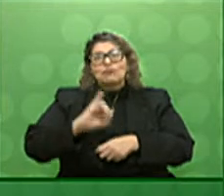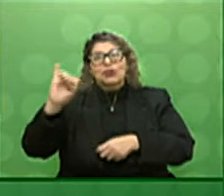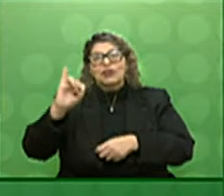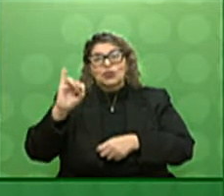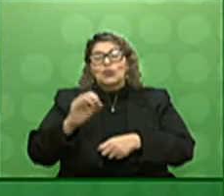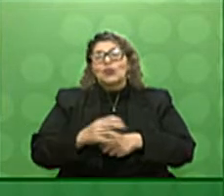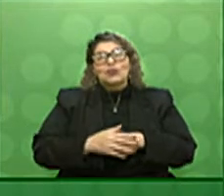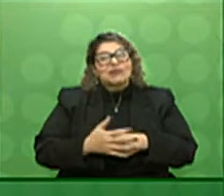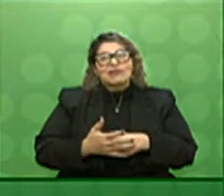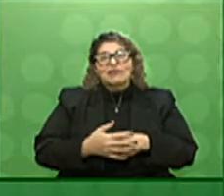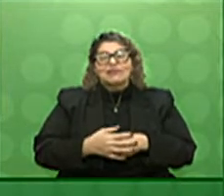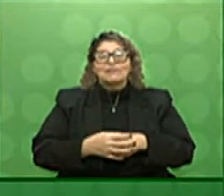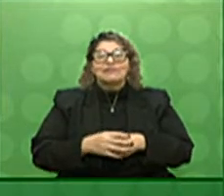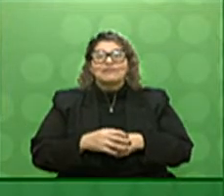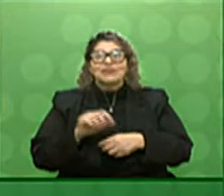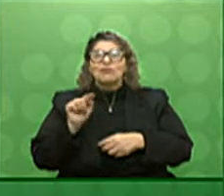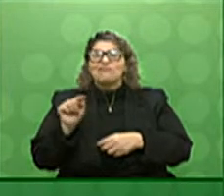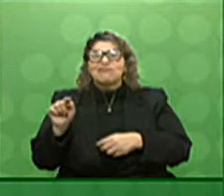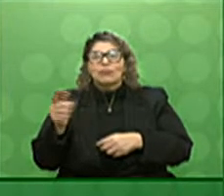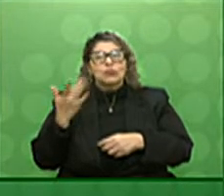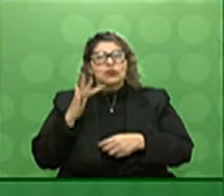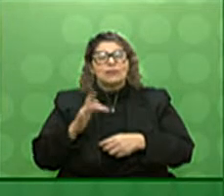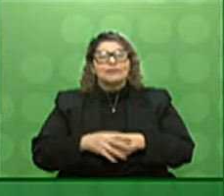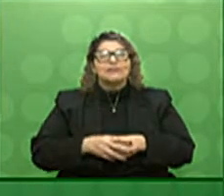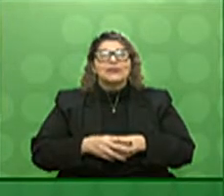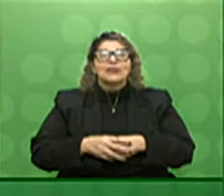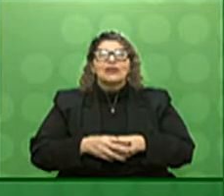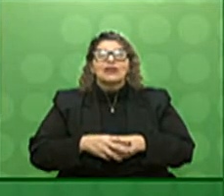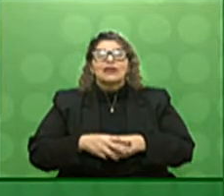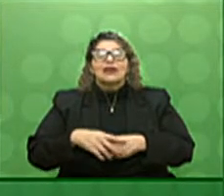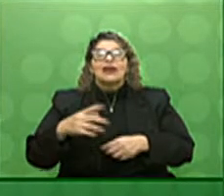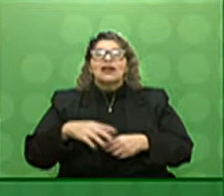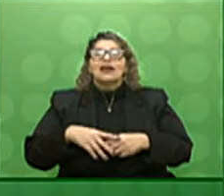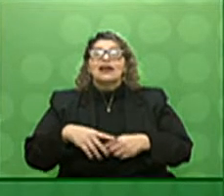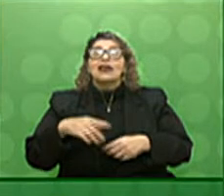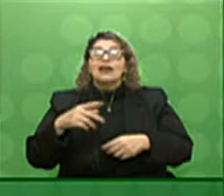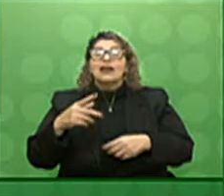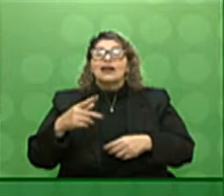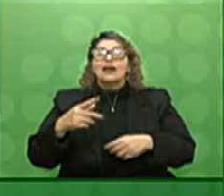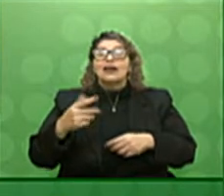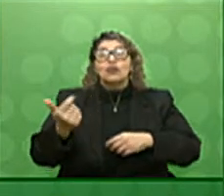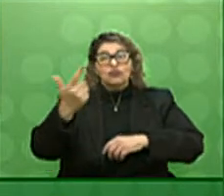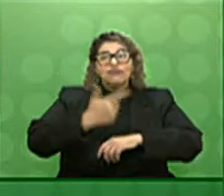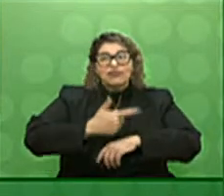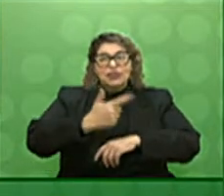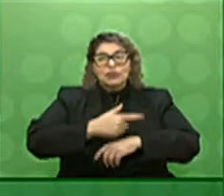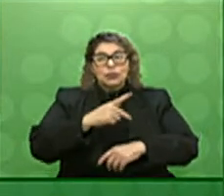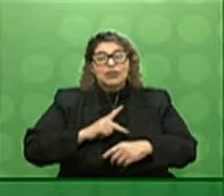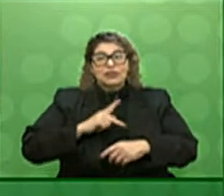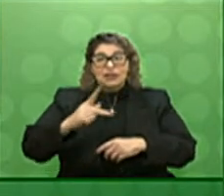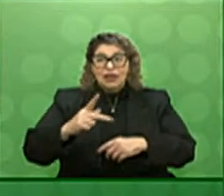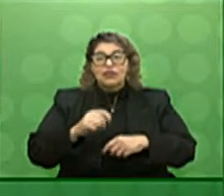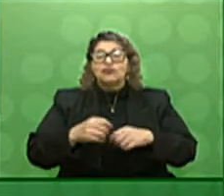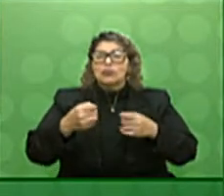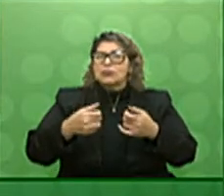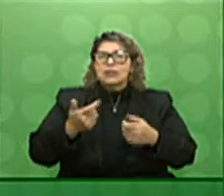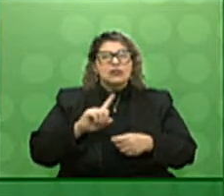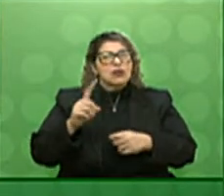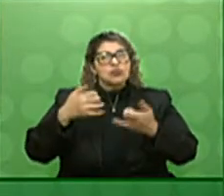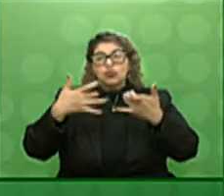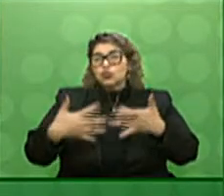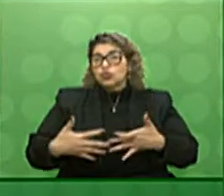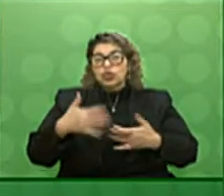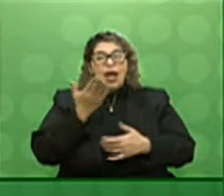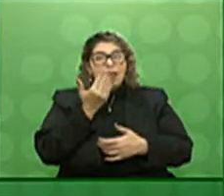exportador de alguma coisa o vice-presidente inclusive fez referência ao fato de não se discutir a questão